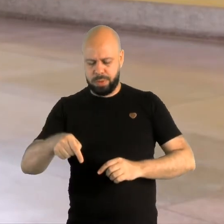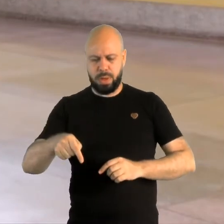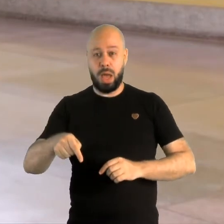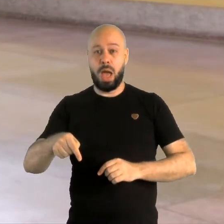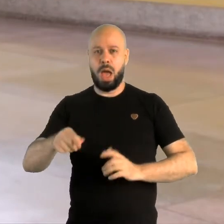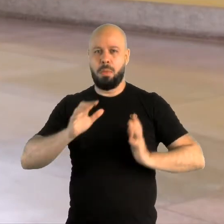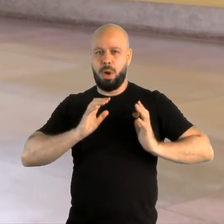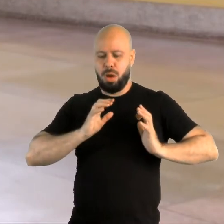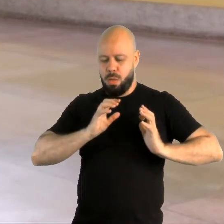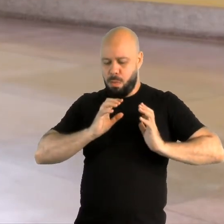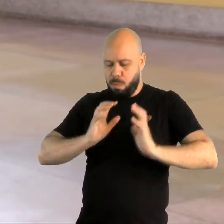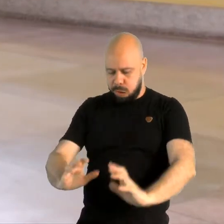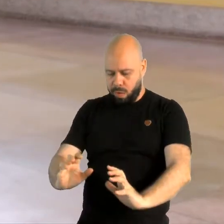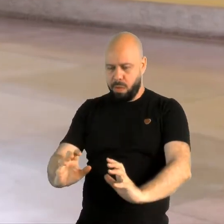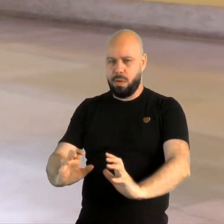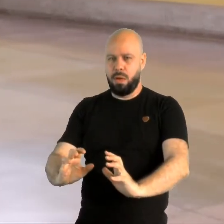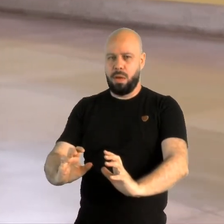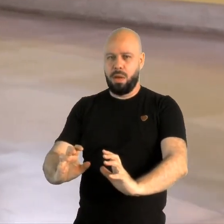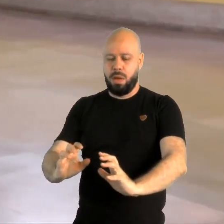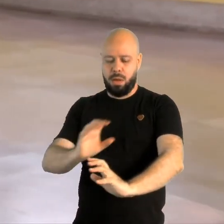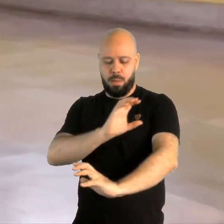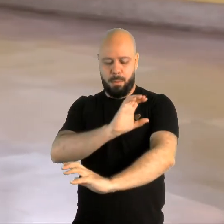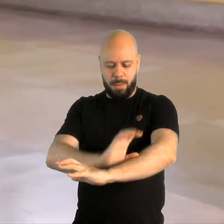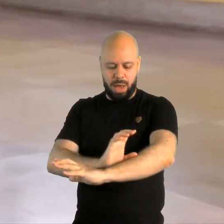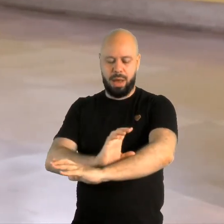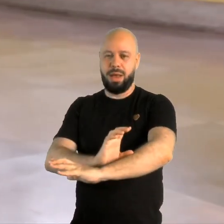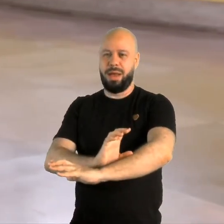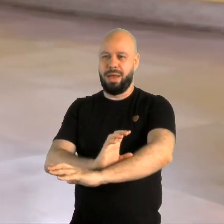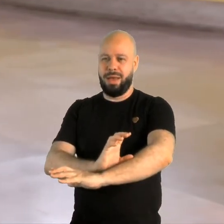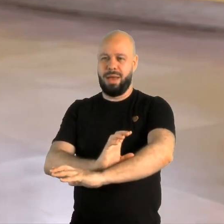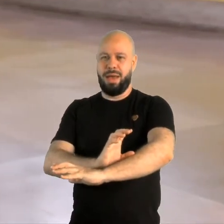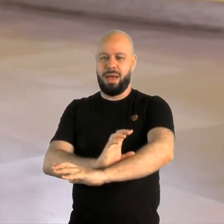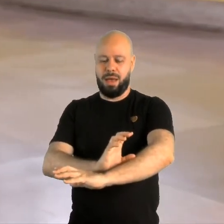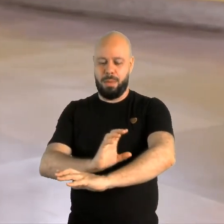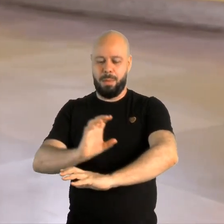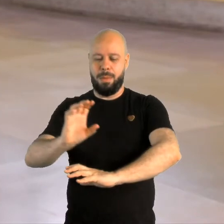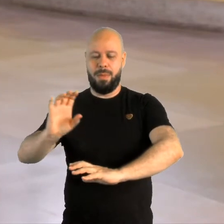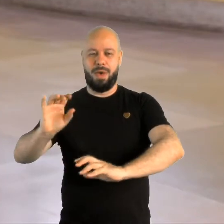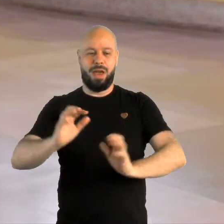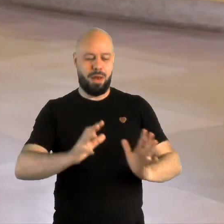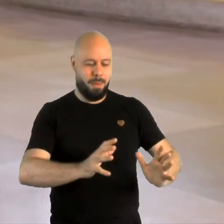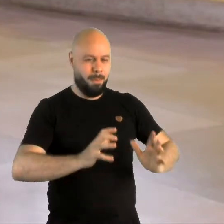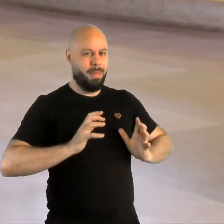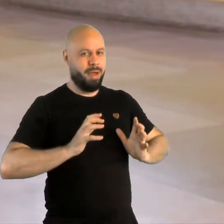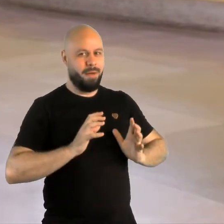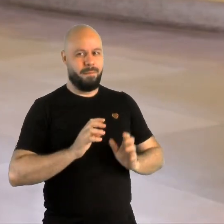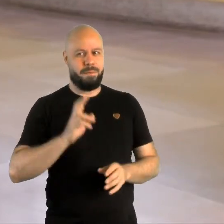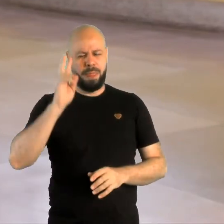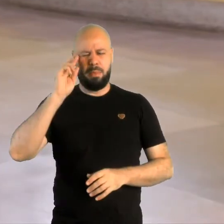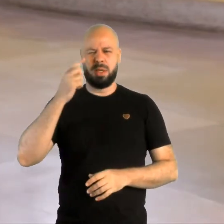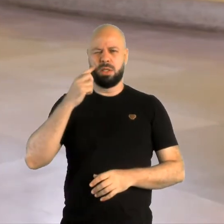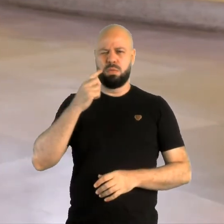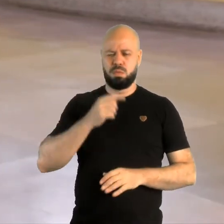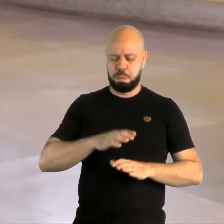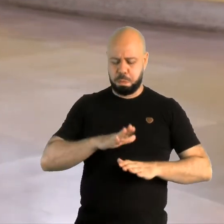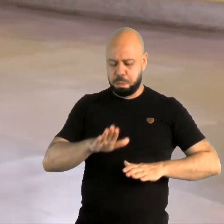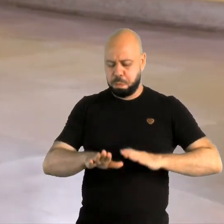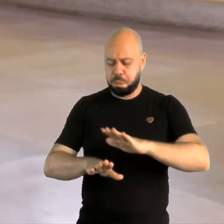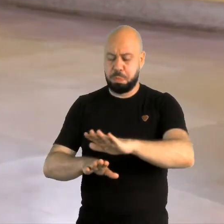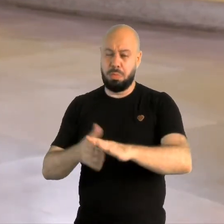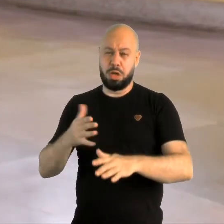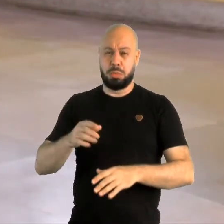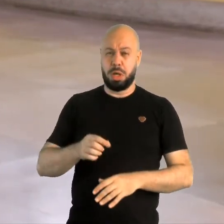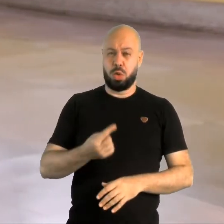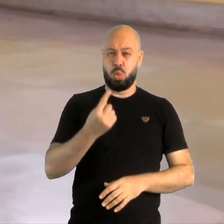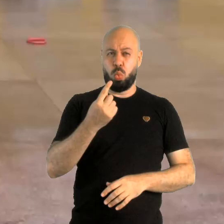vai até o seu colega. Então, meu colega está a três passos de mim. Eu vou imaginar que está mais ou menos um metro e